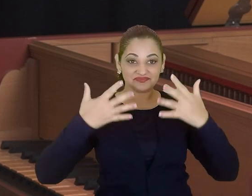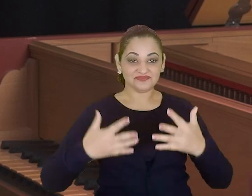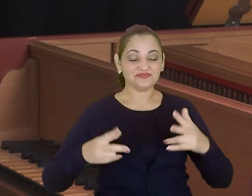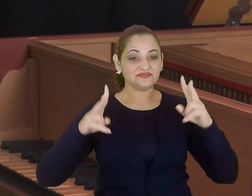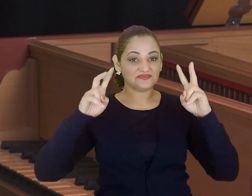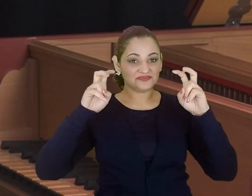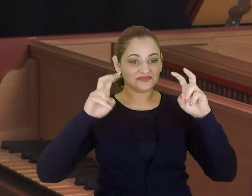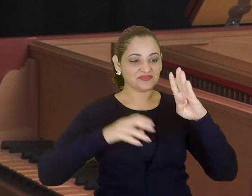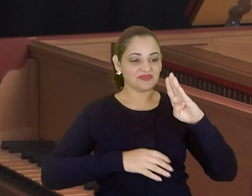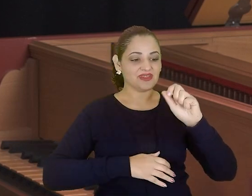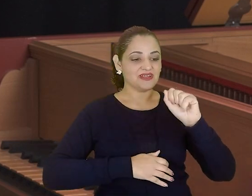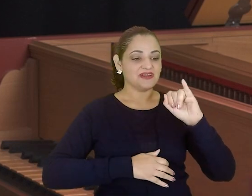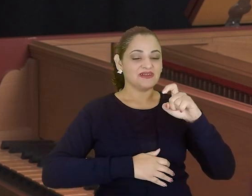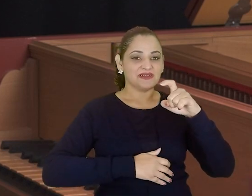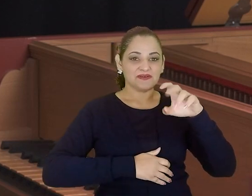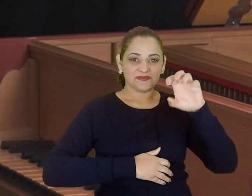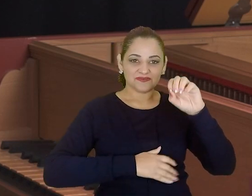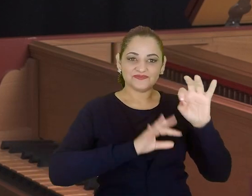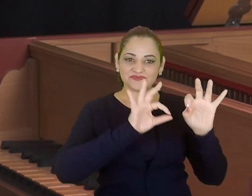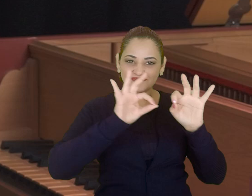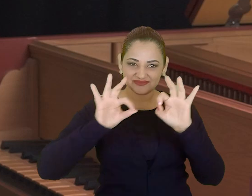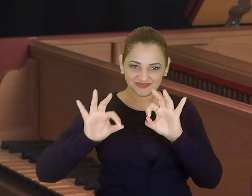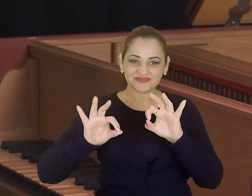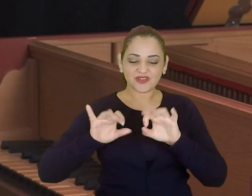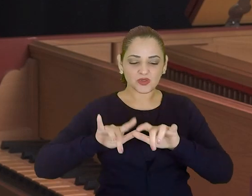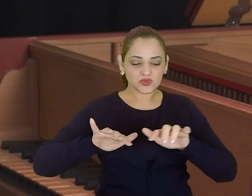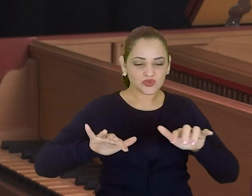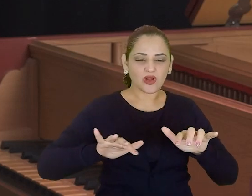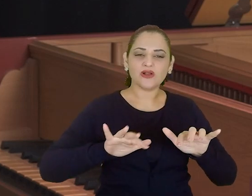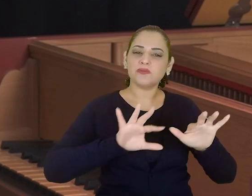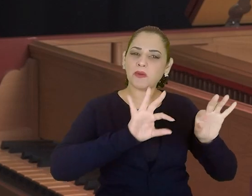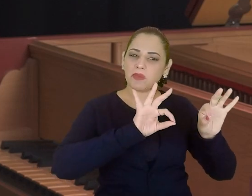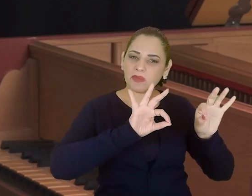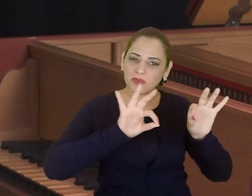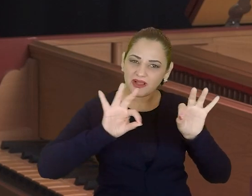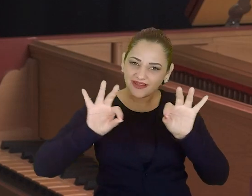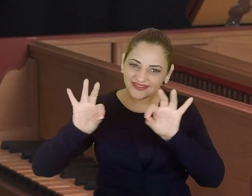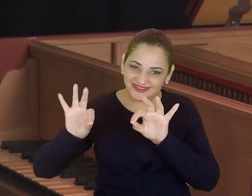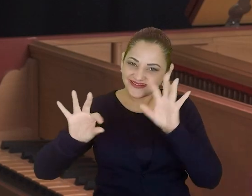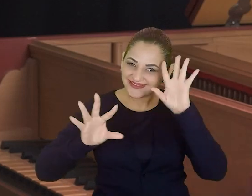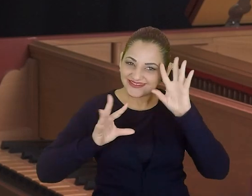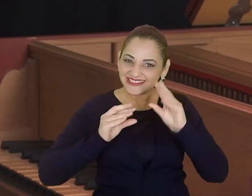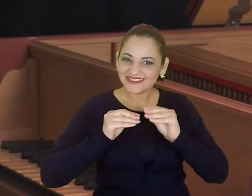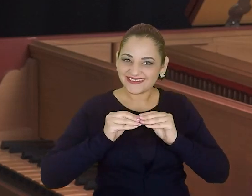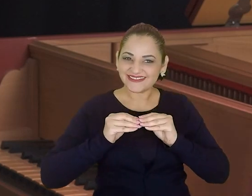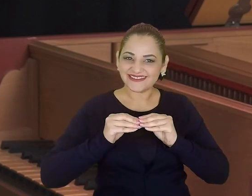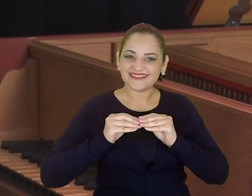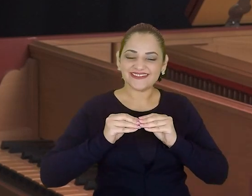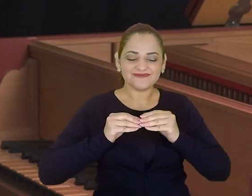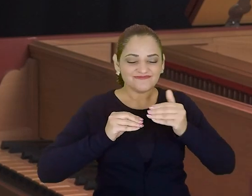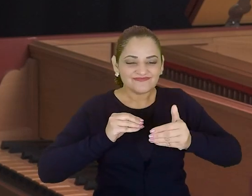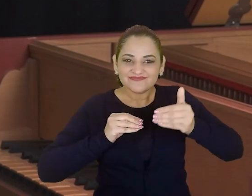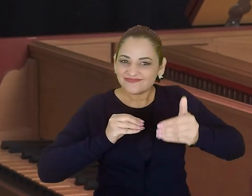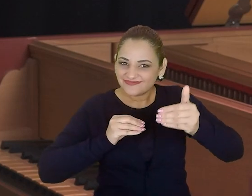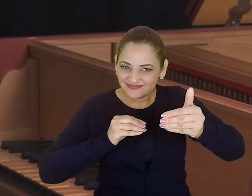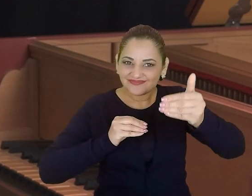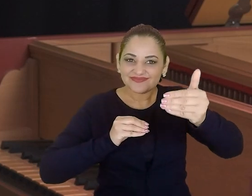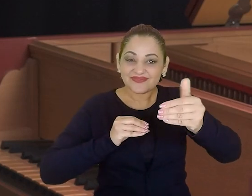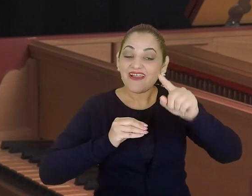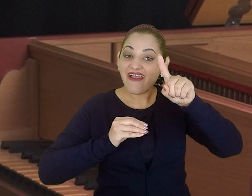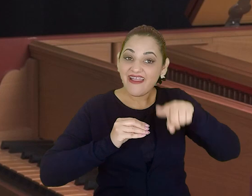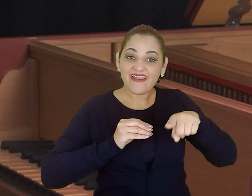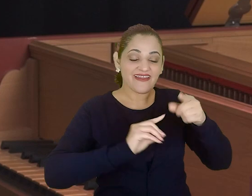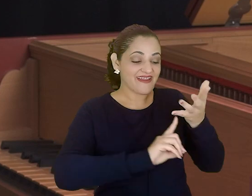baixo contínua, então você toca continuamente, por isso que a gente chama de baixo contínuo. Mas ele também é a arte do